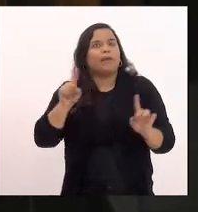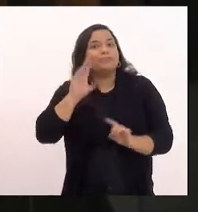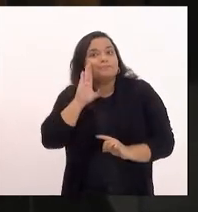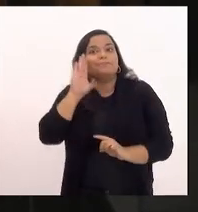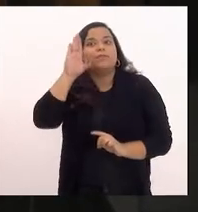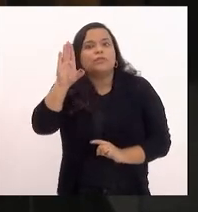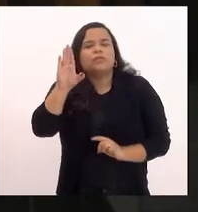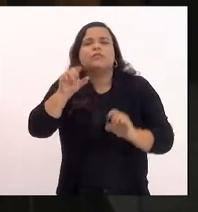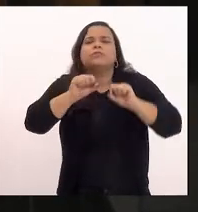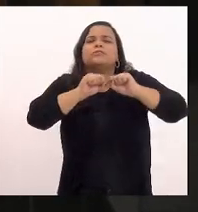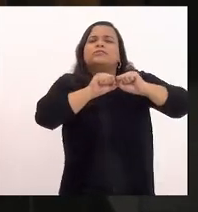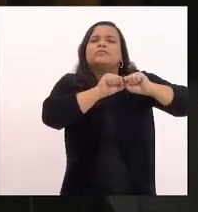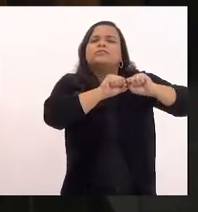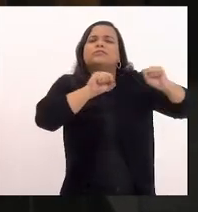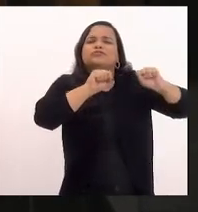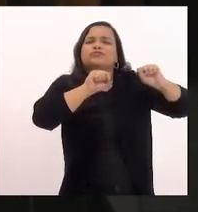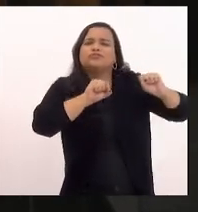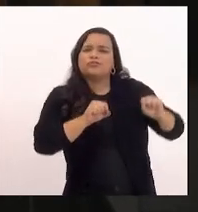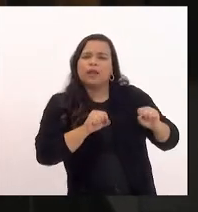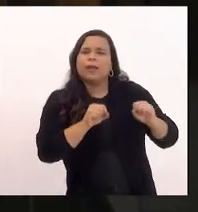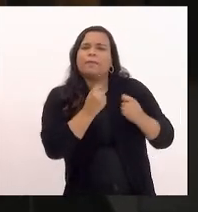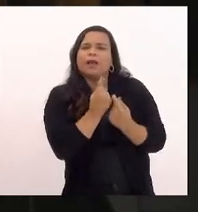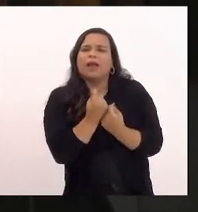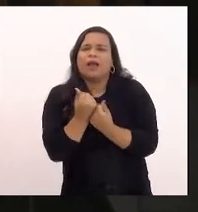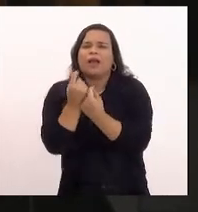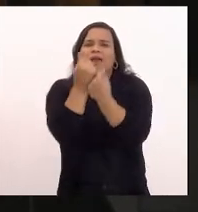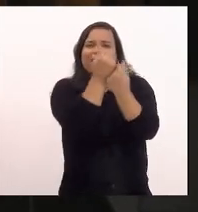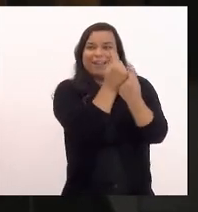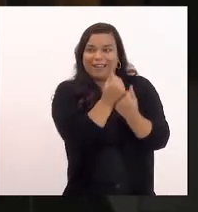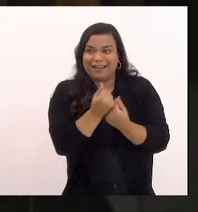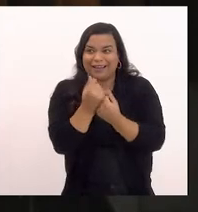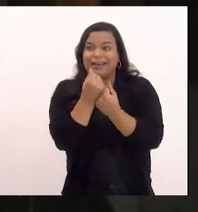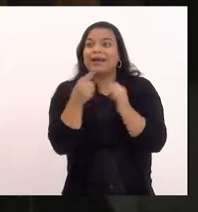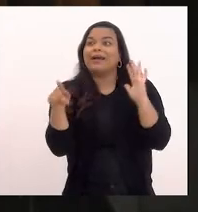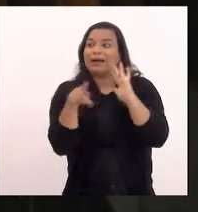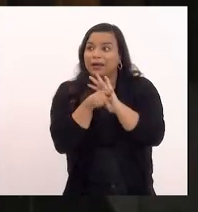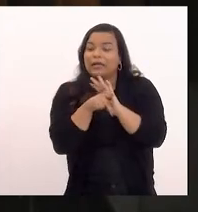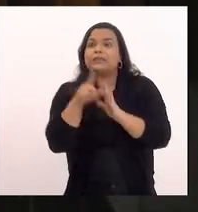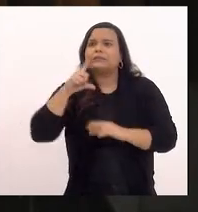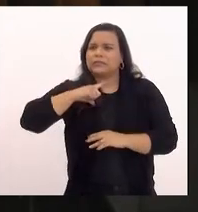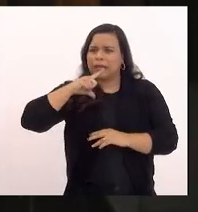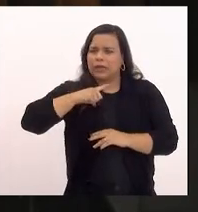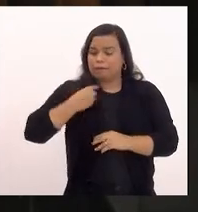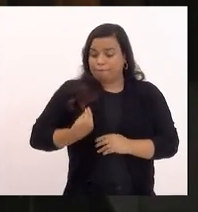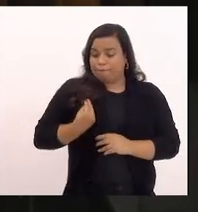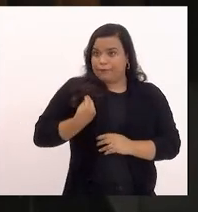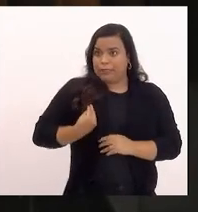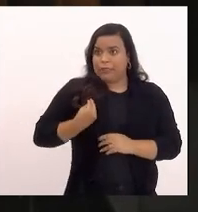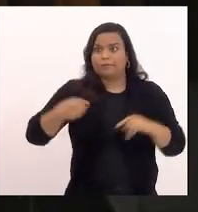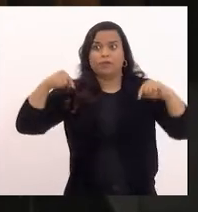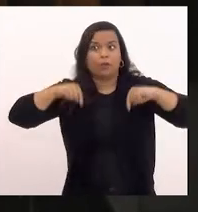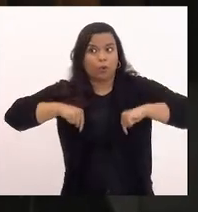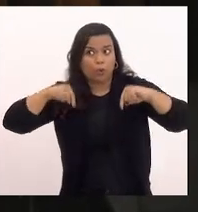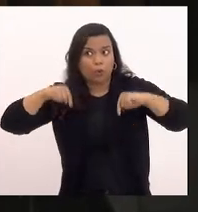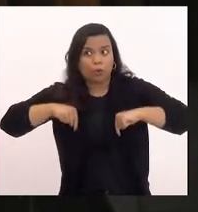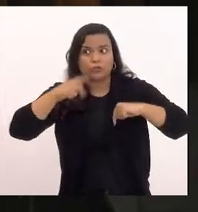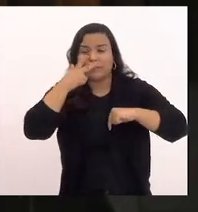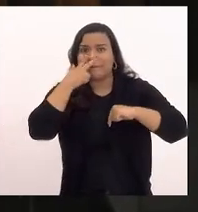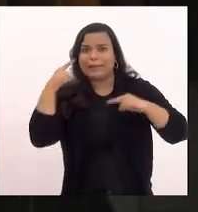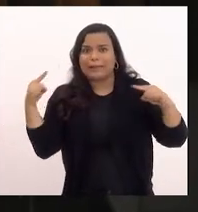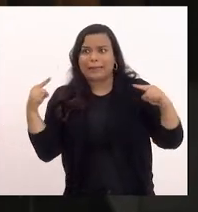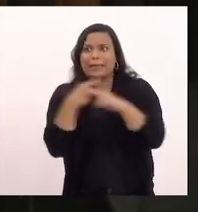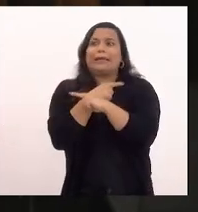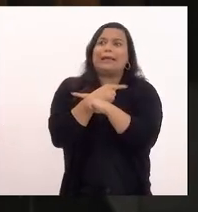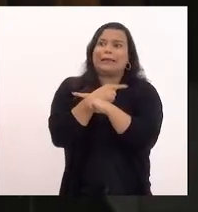sistema capitalista instalado está vivendo um momento de grande contradição